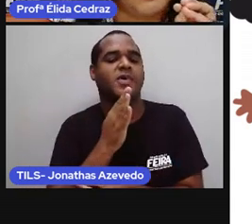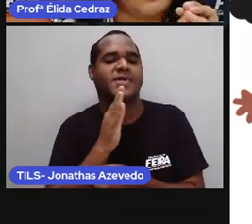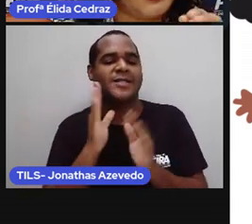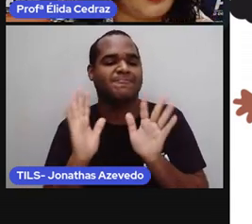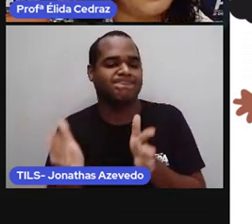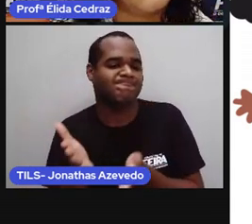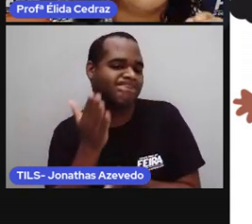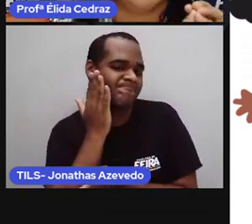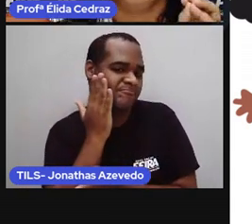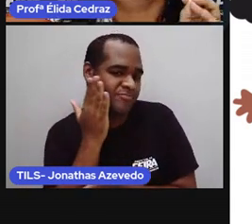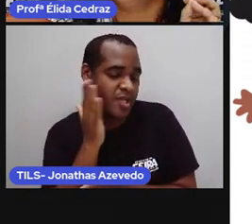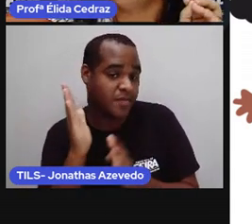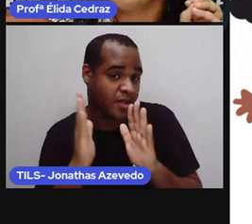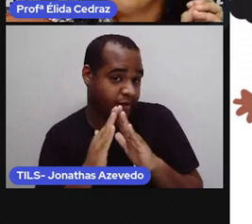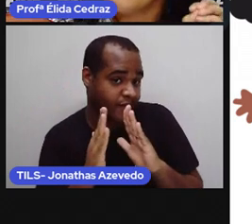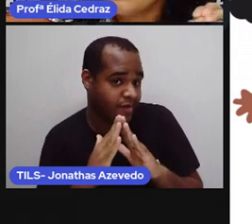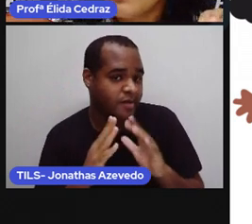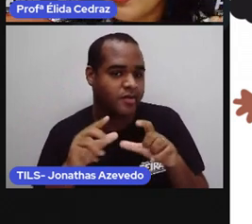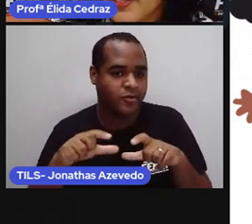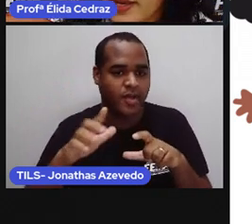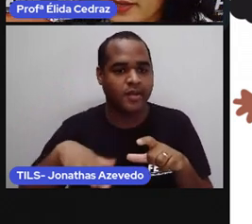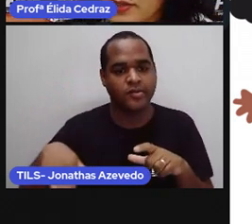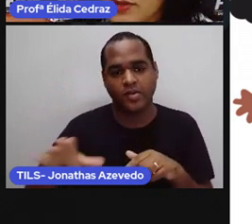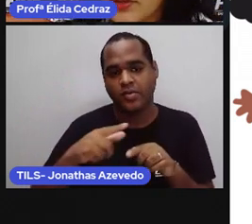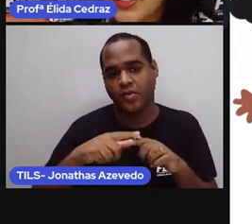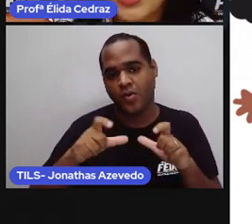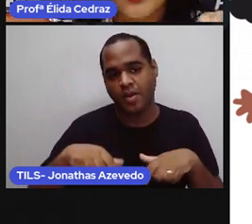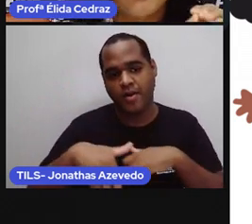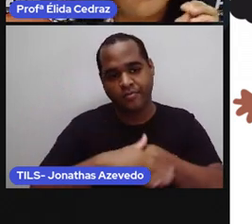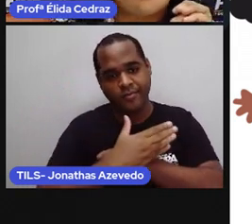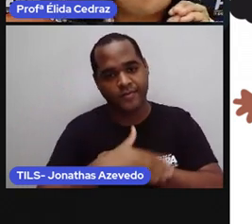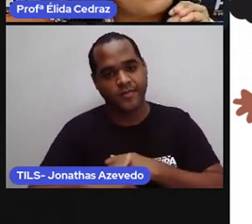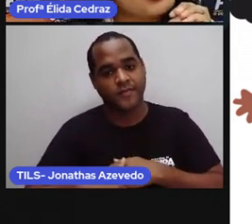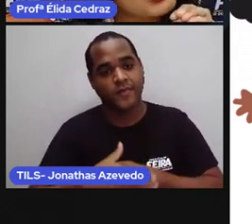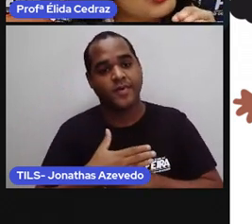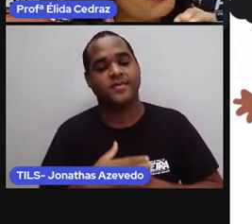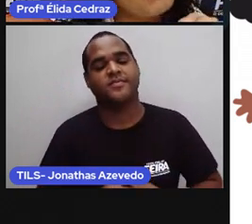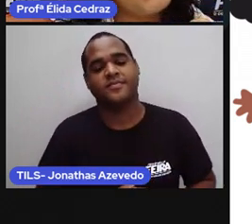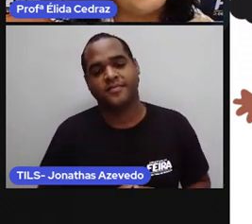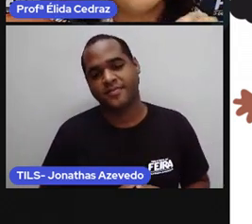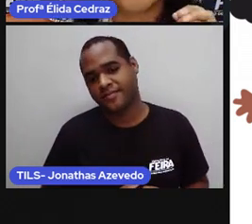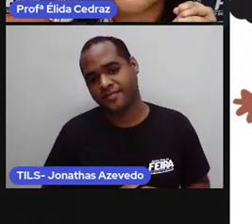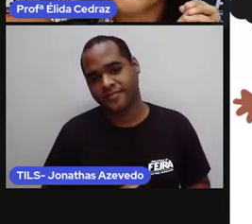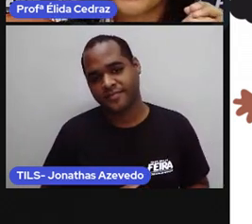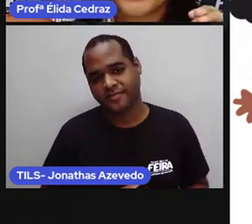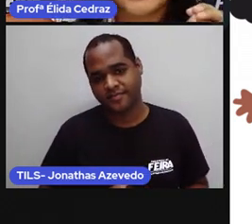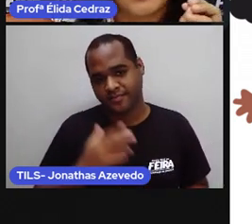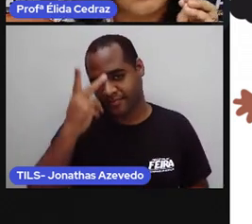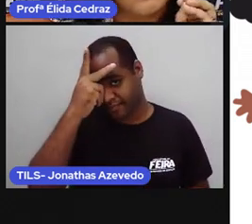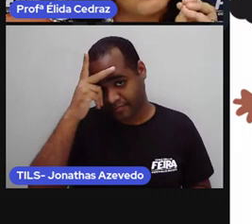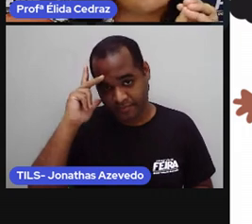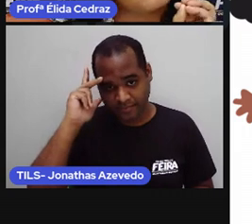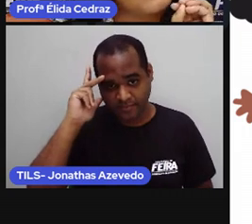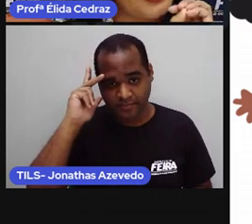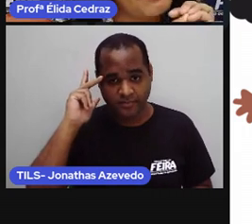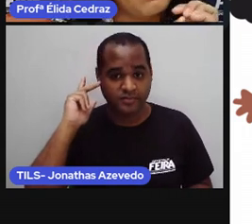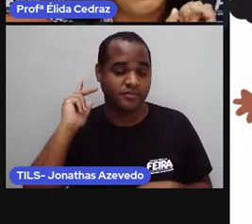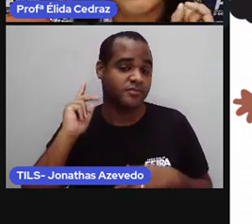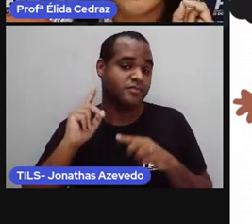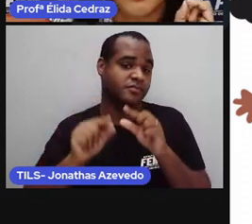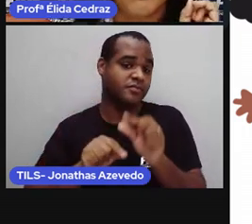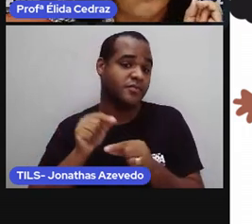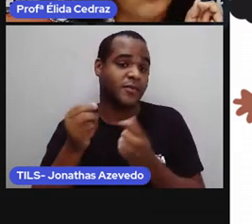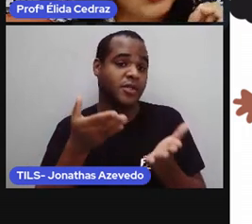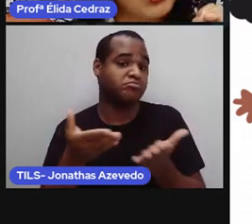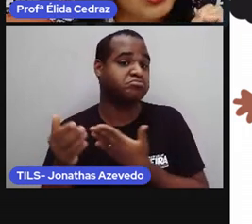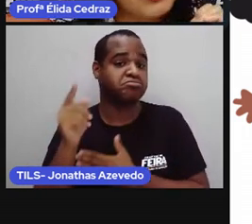nossa casa o nosso endereço. Quando a gente convida pessoas que não sabem